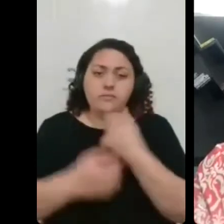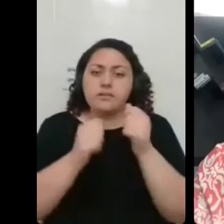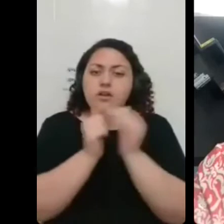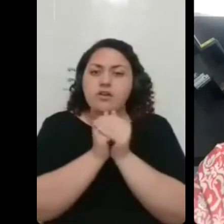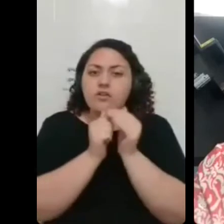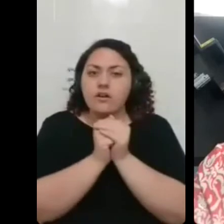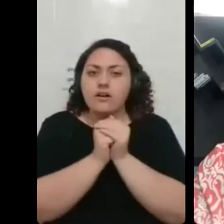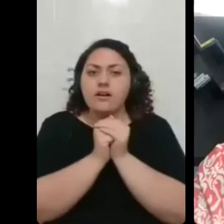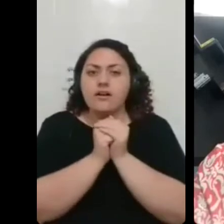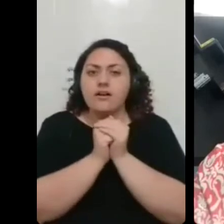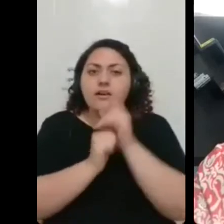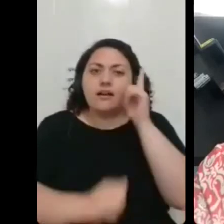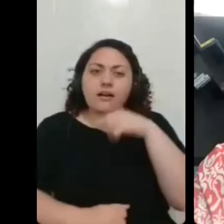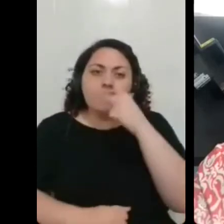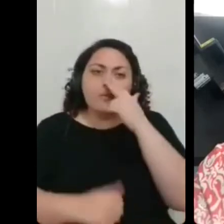a gente